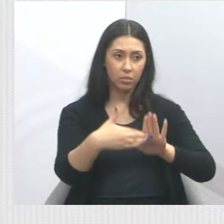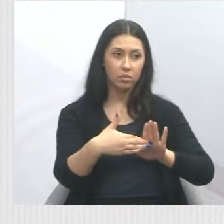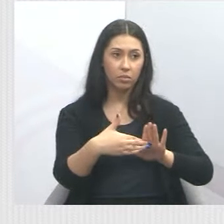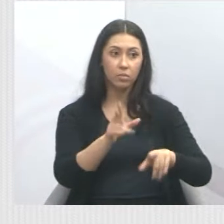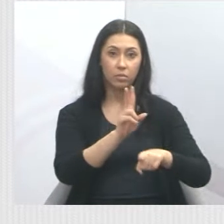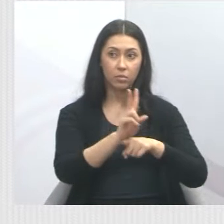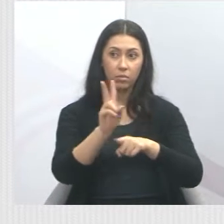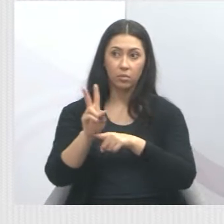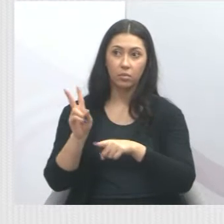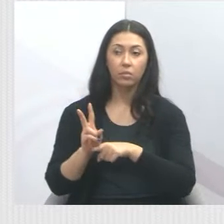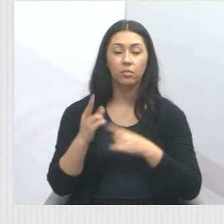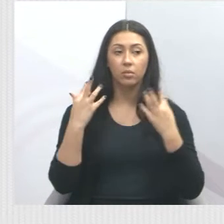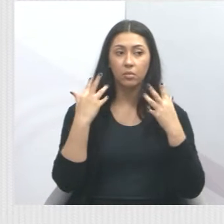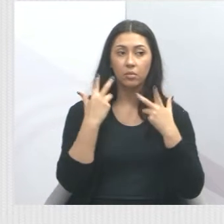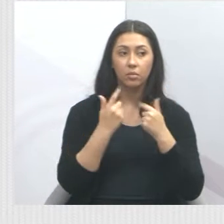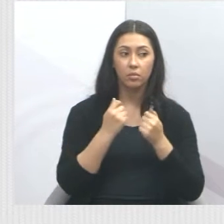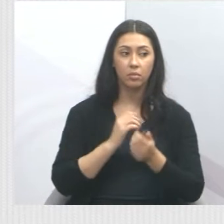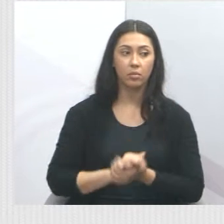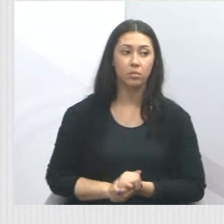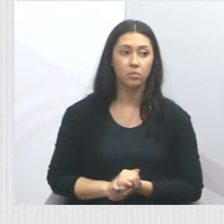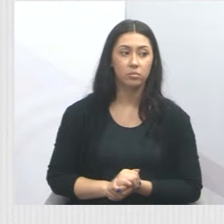cuidar dos animais da nossa cidade.